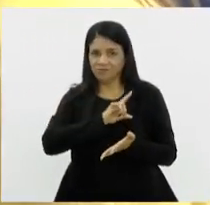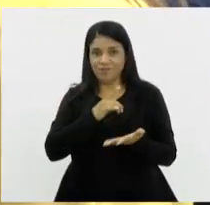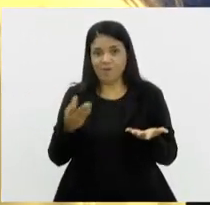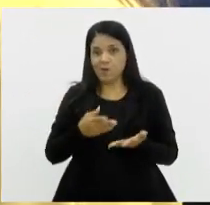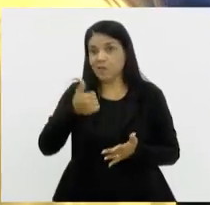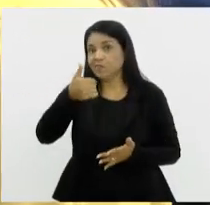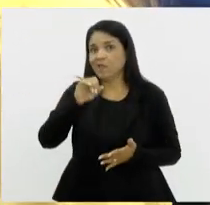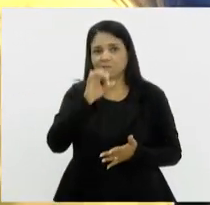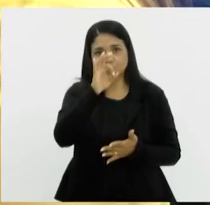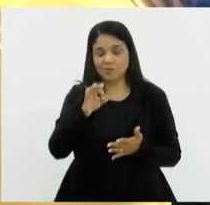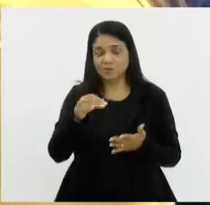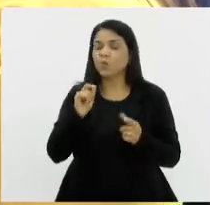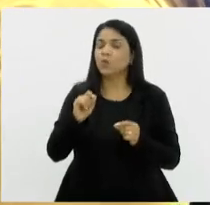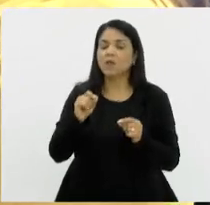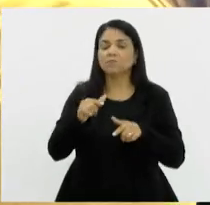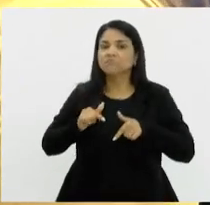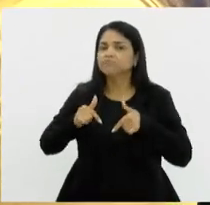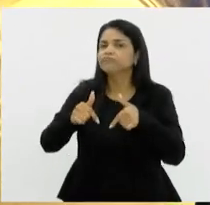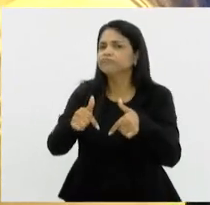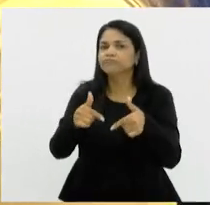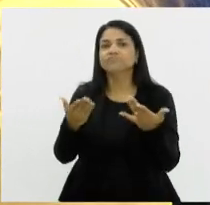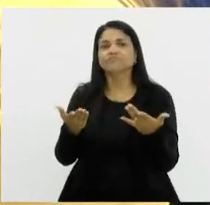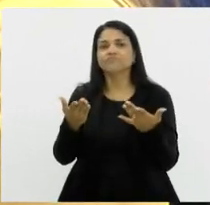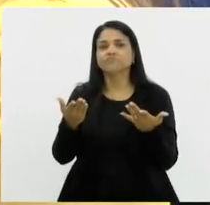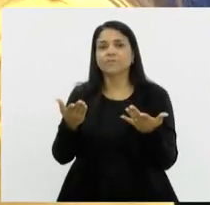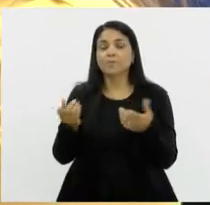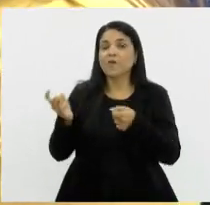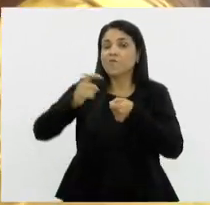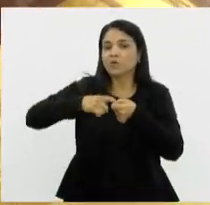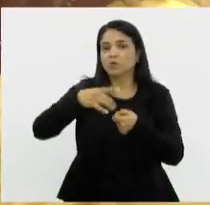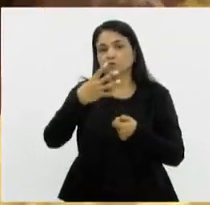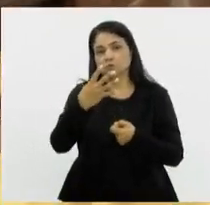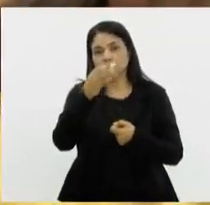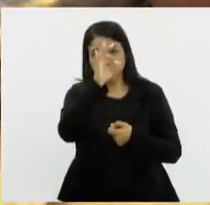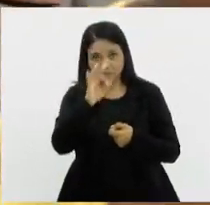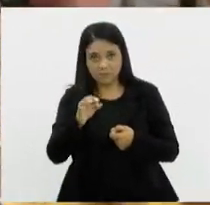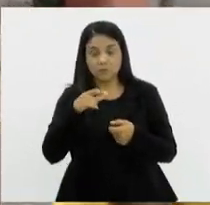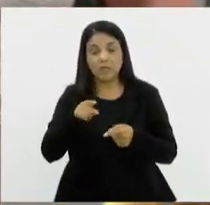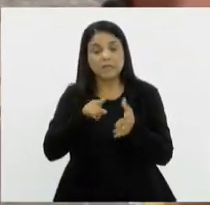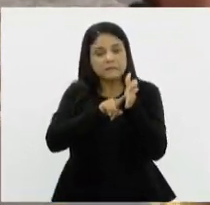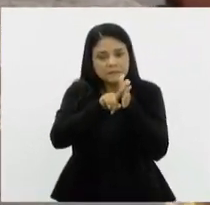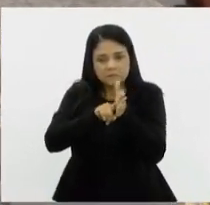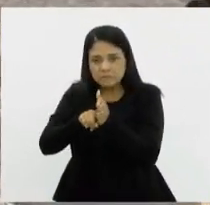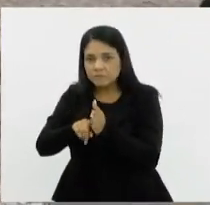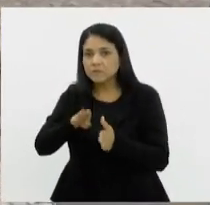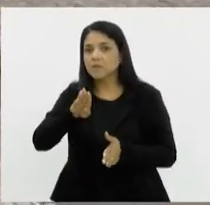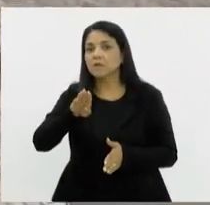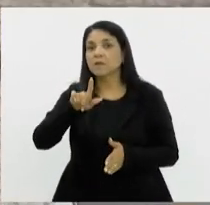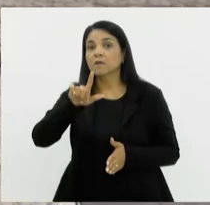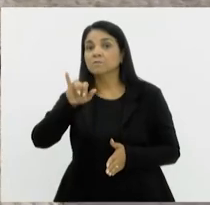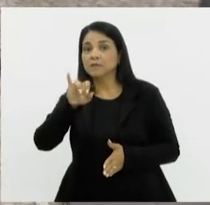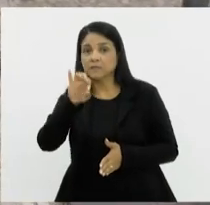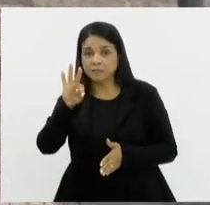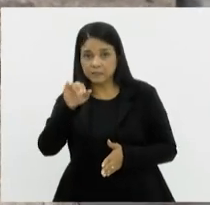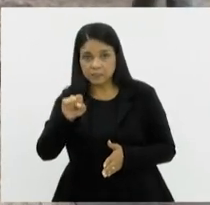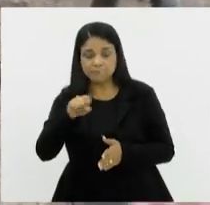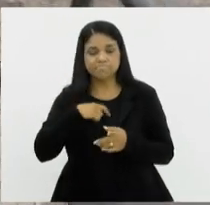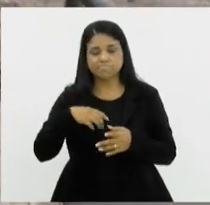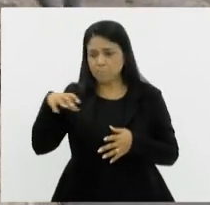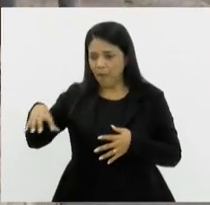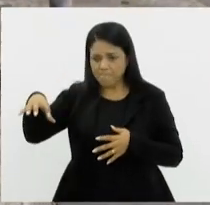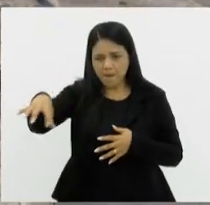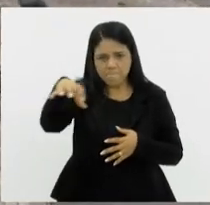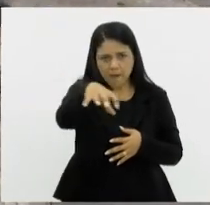a esse patamar, né, esse número aí de 4%? A gente tem intensificado as blitzes, as operações, aumentando os pontos de fiscalização.